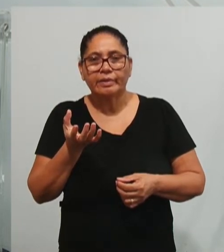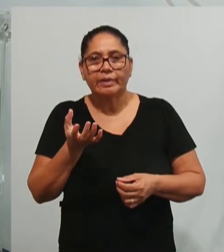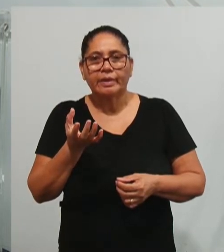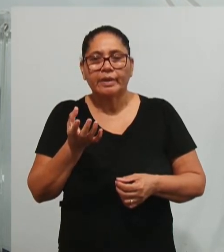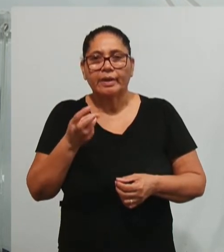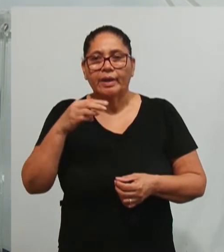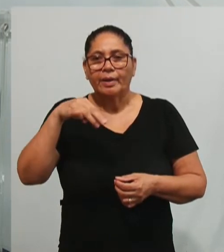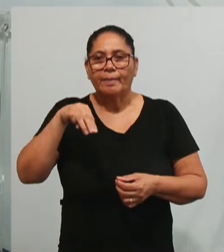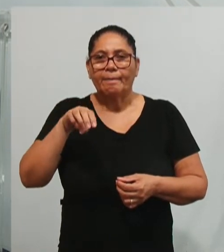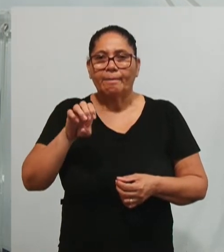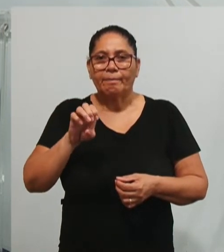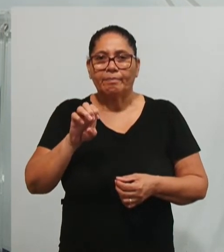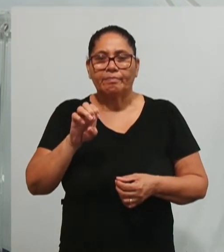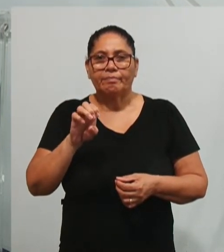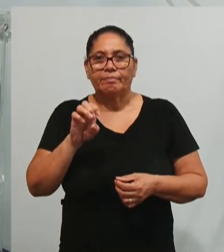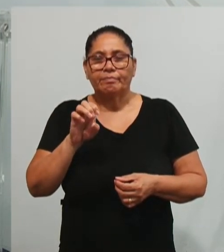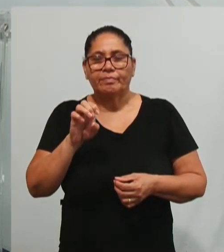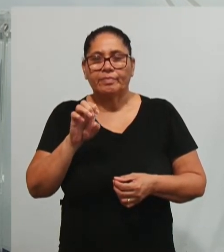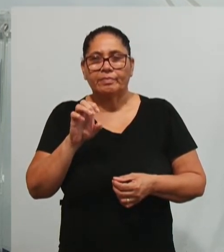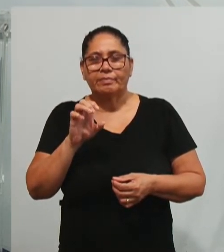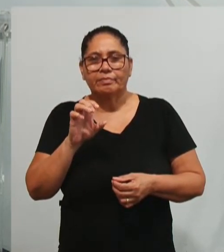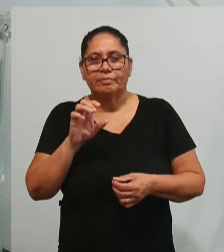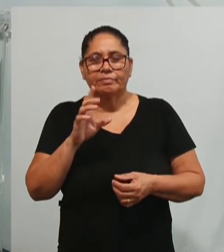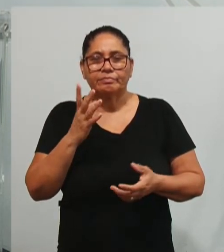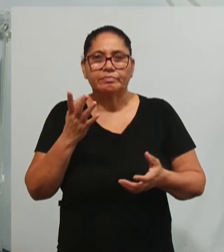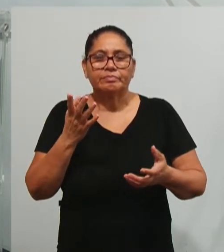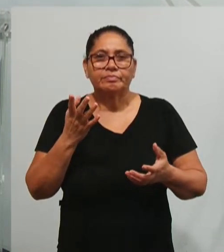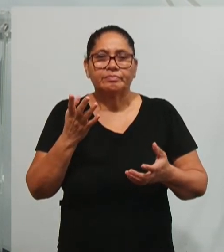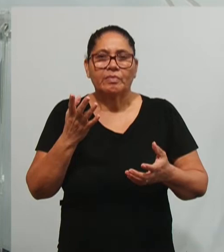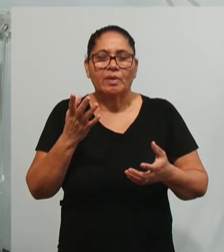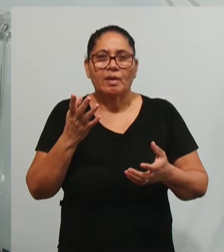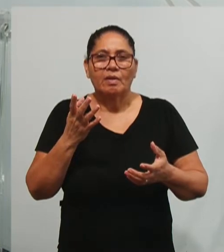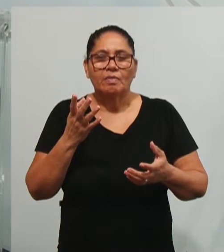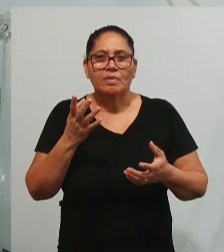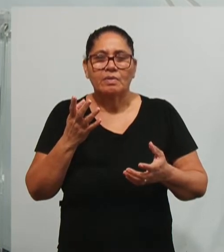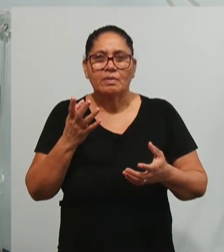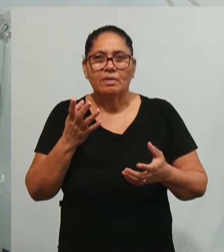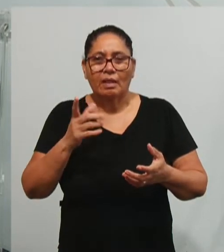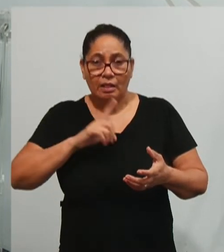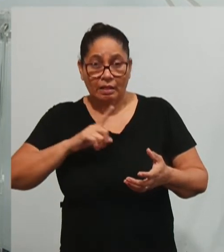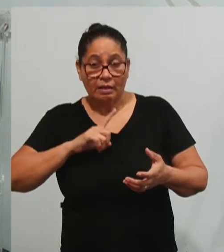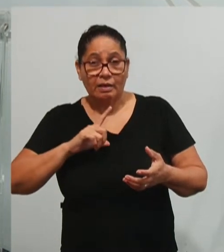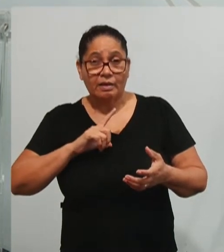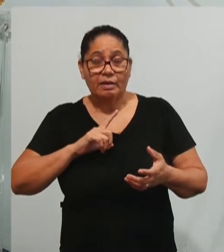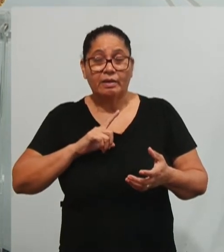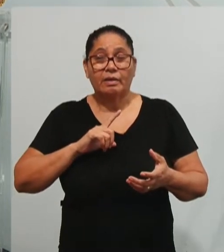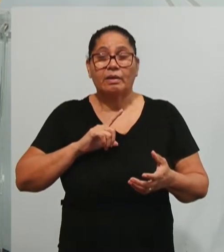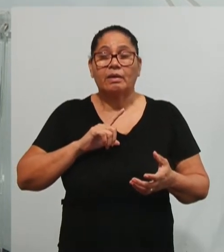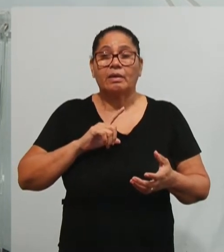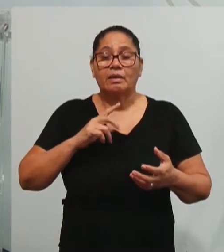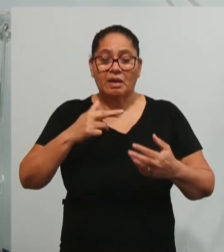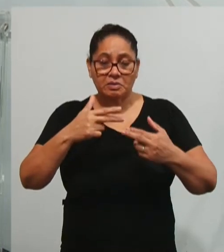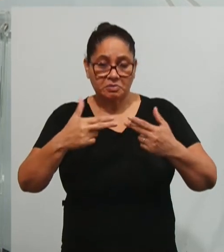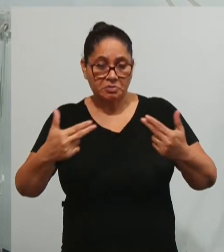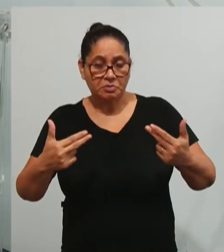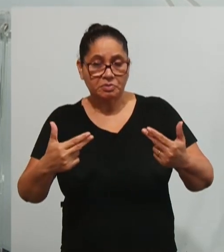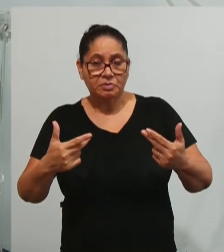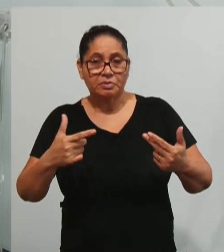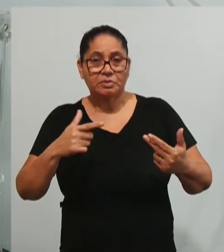como resultado efetivo, você ganha aquilo pelo que você, e aí dentro daqueles conceitos da